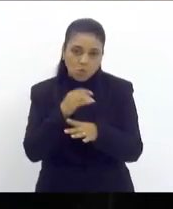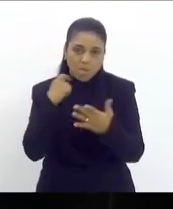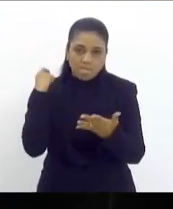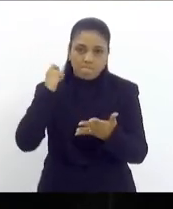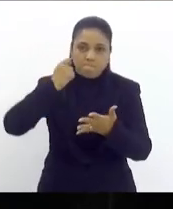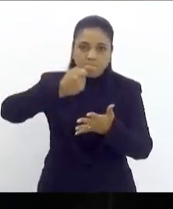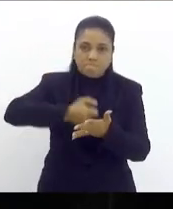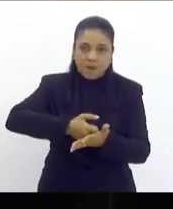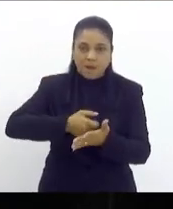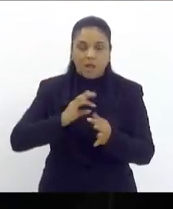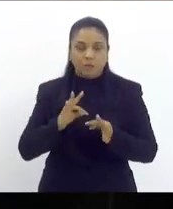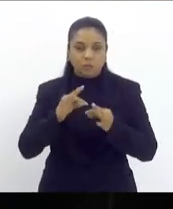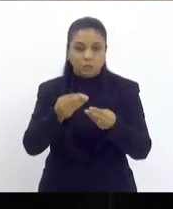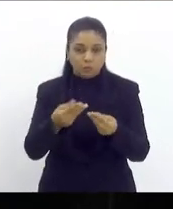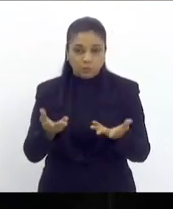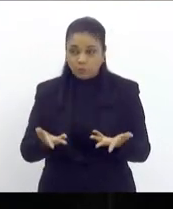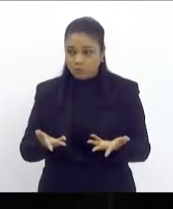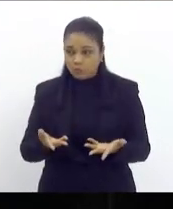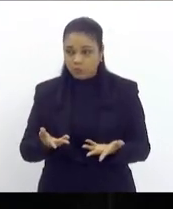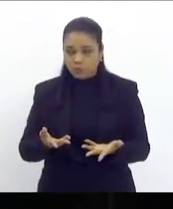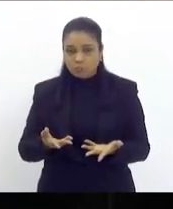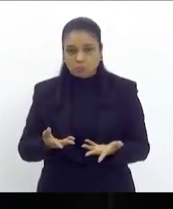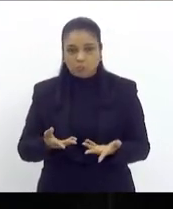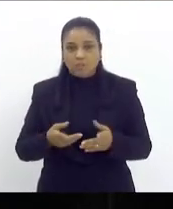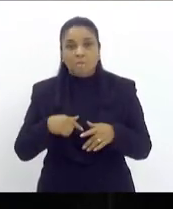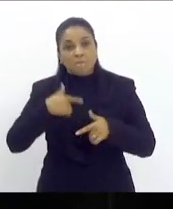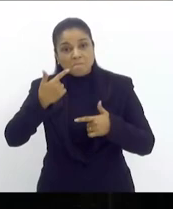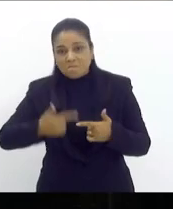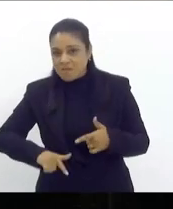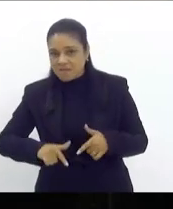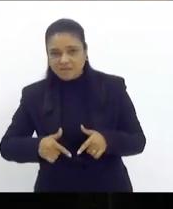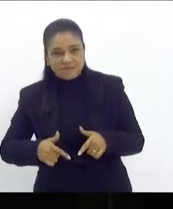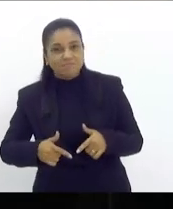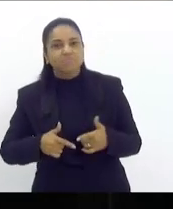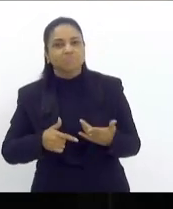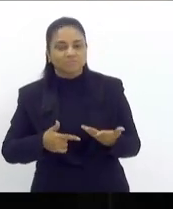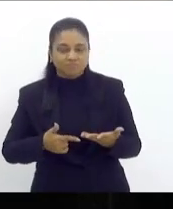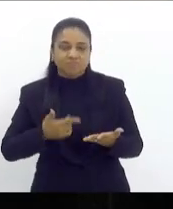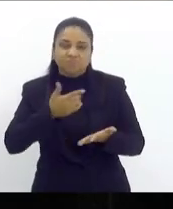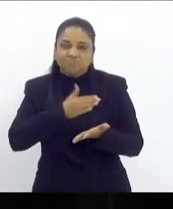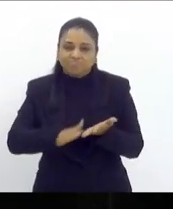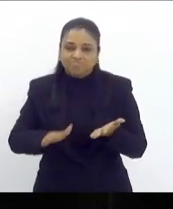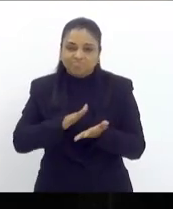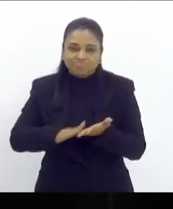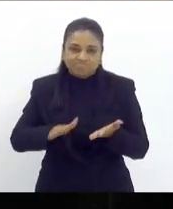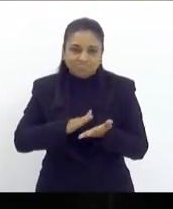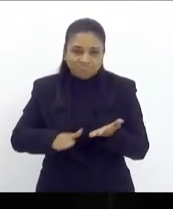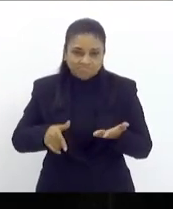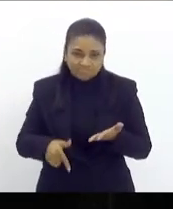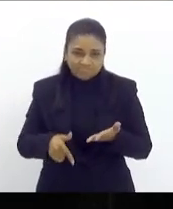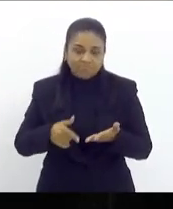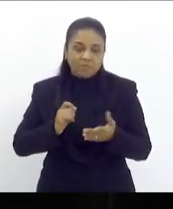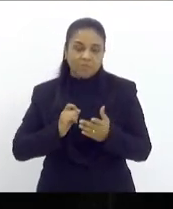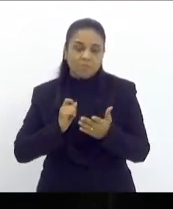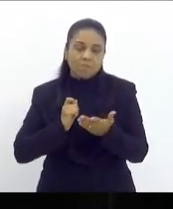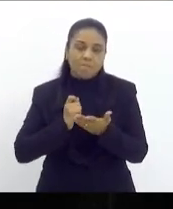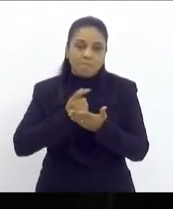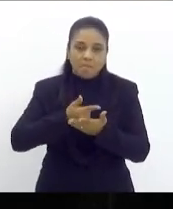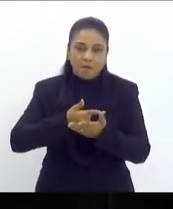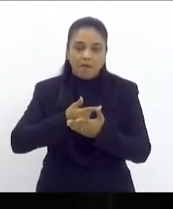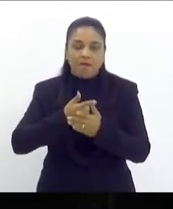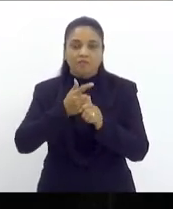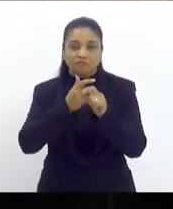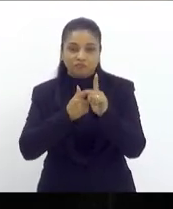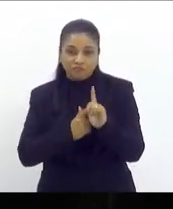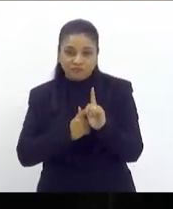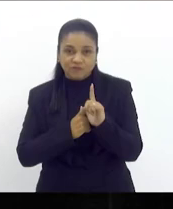mais fluxo de caixa que sai para pagar a dívida sem